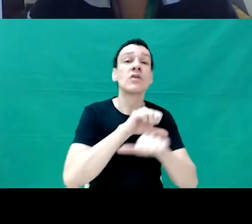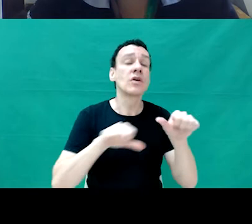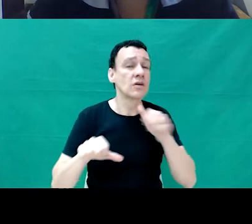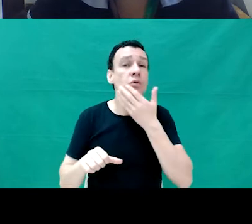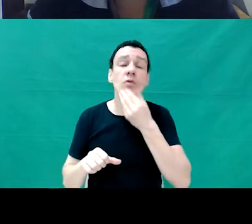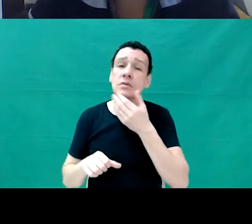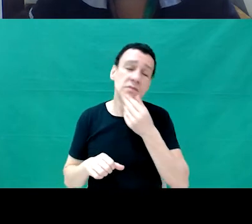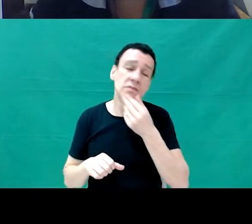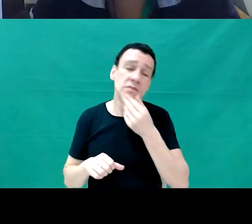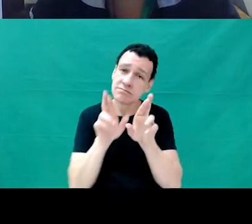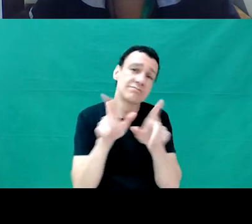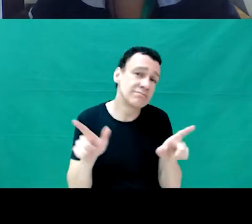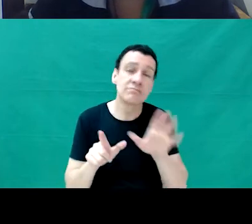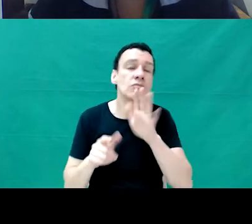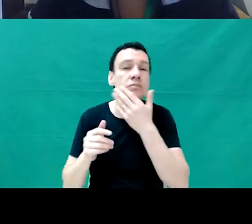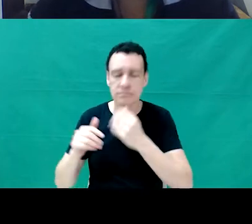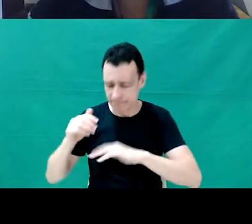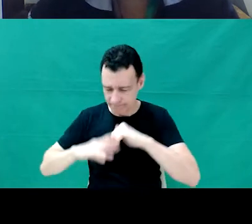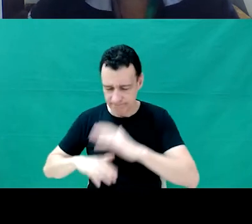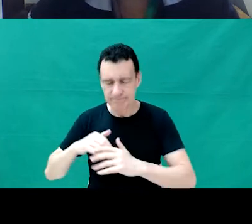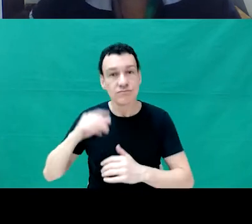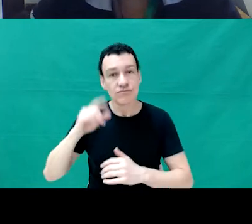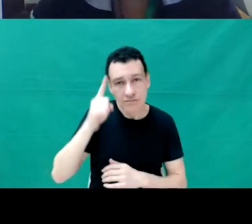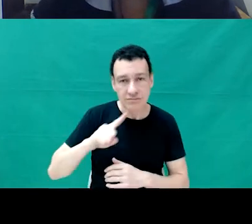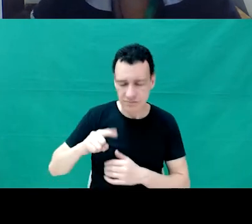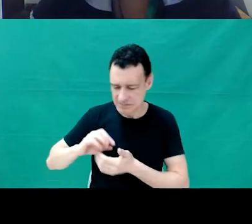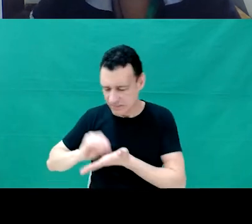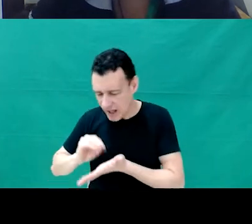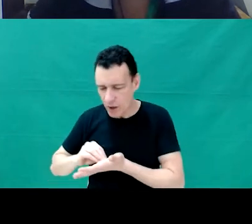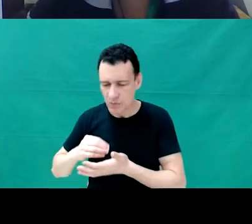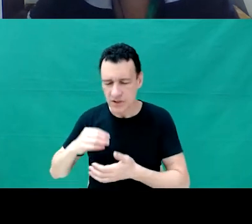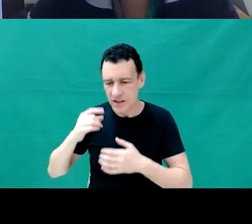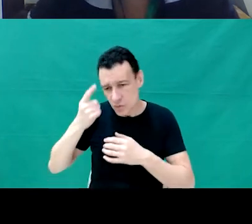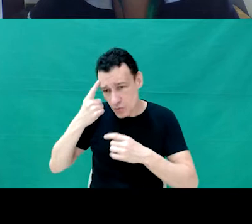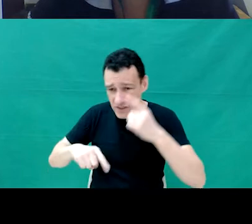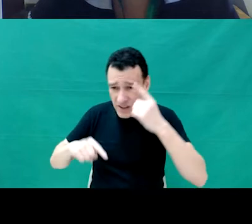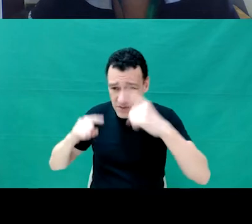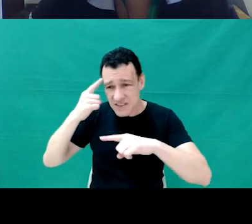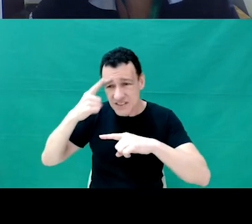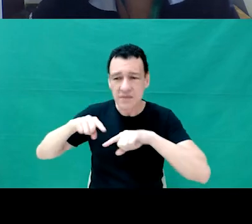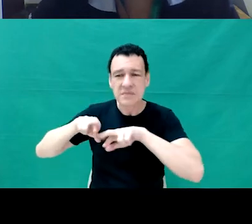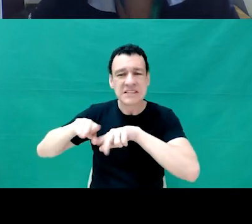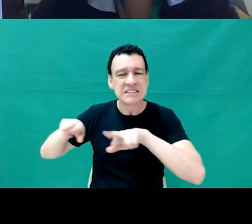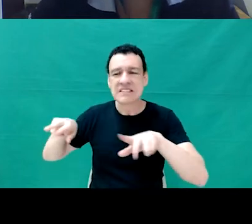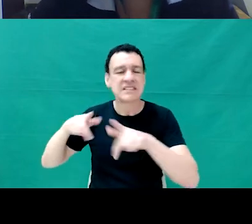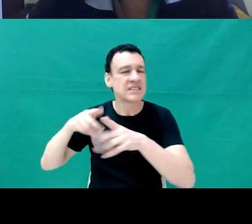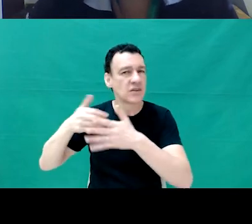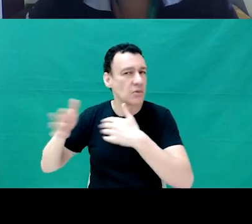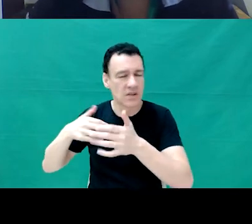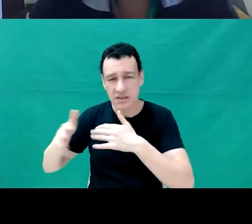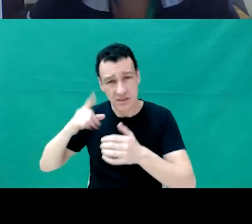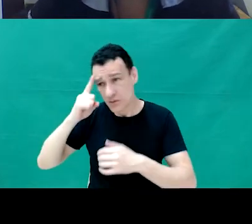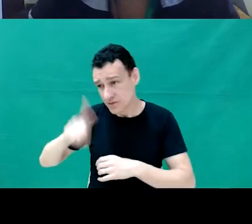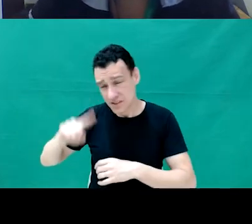arriscam a entrar na vaga sem esse critério de exigência de não se acharem capazes de